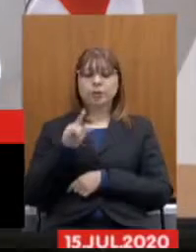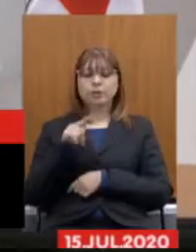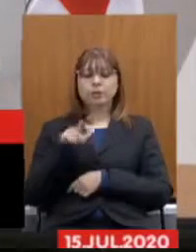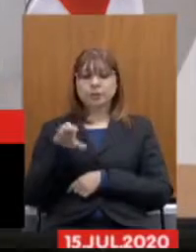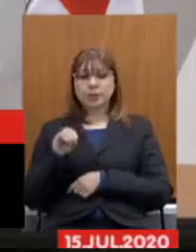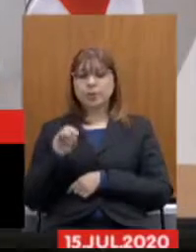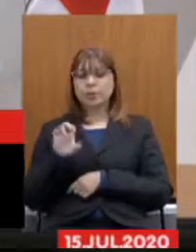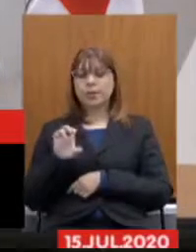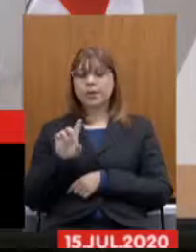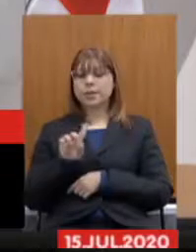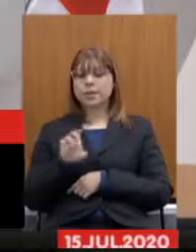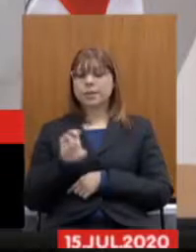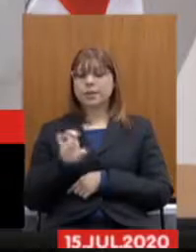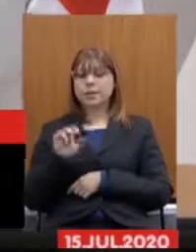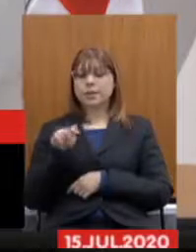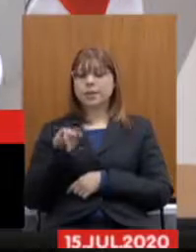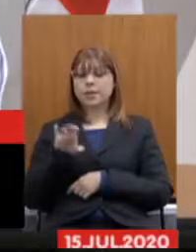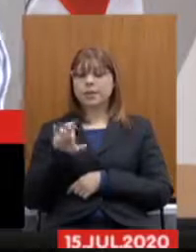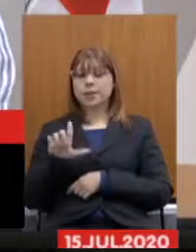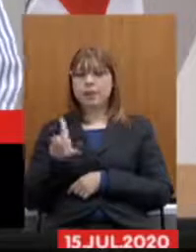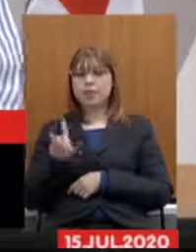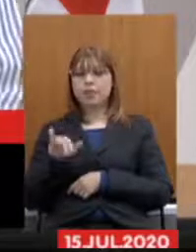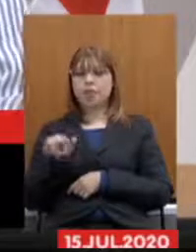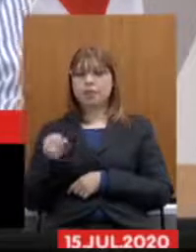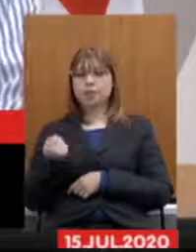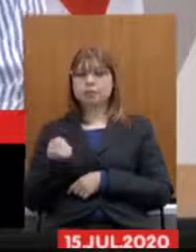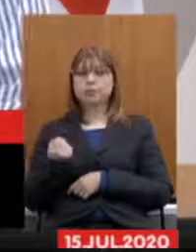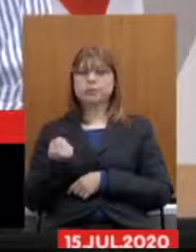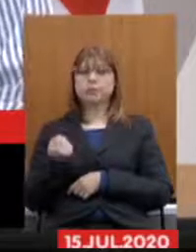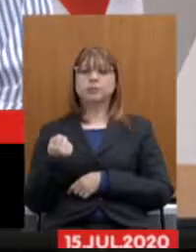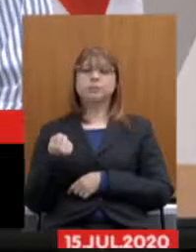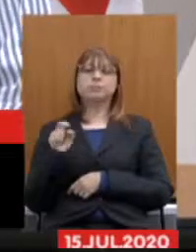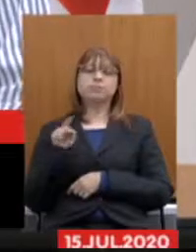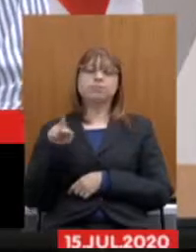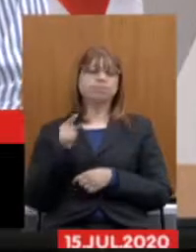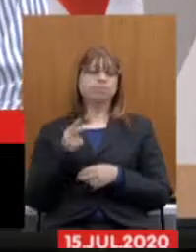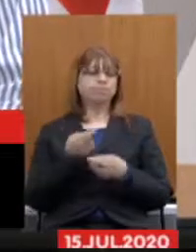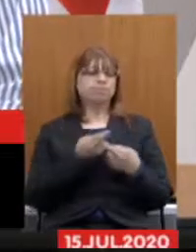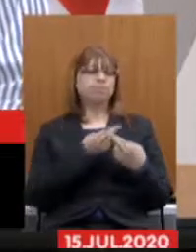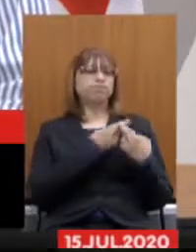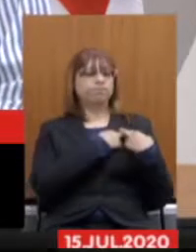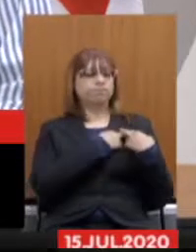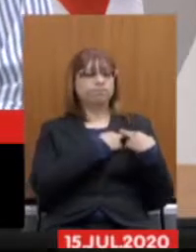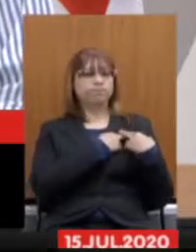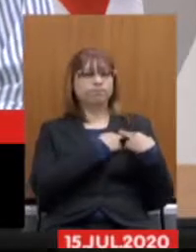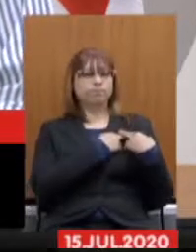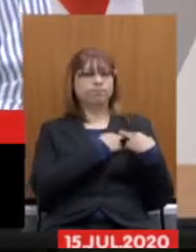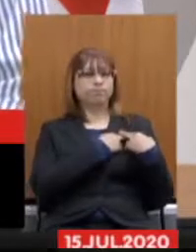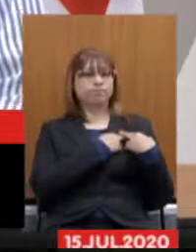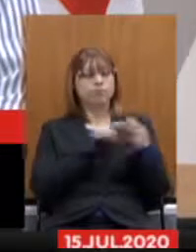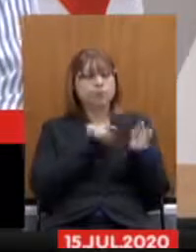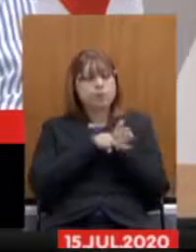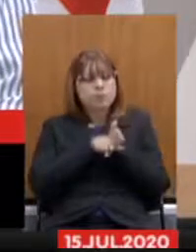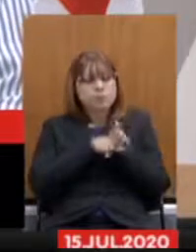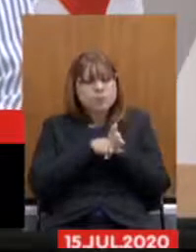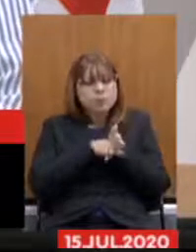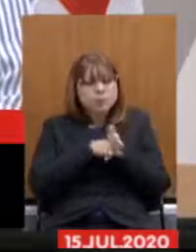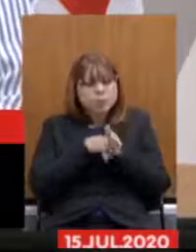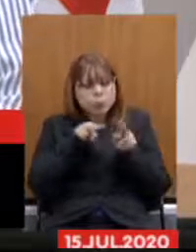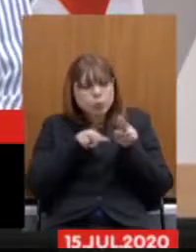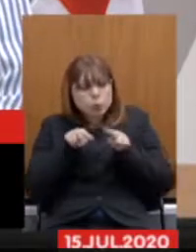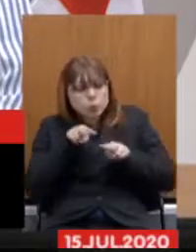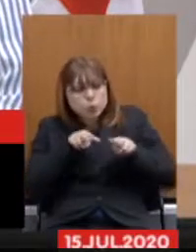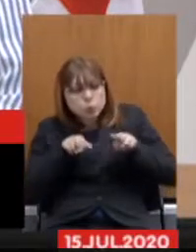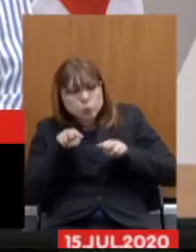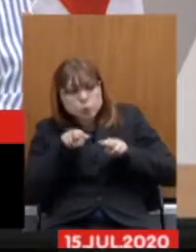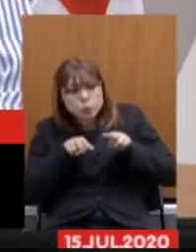que tem a responsabilidade da pesquisa da análise